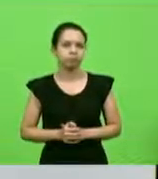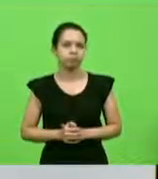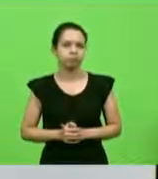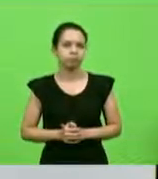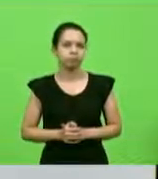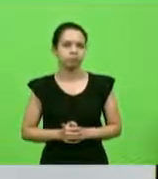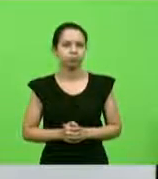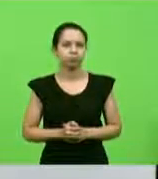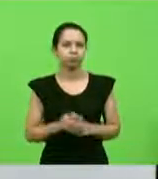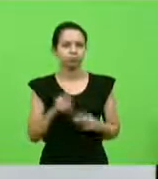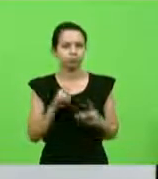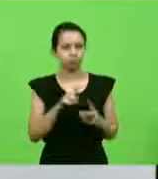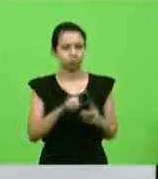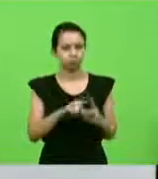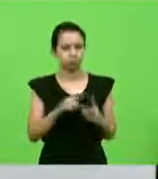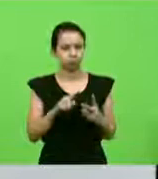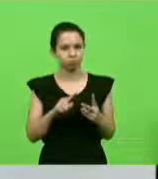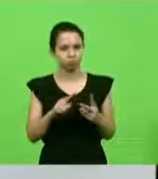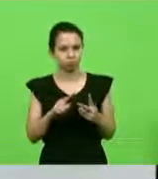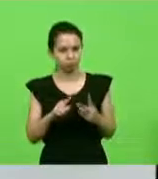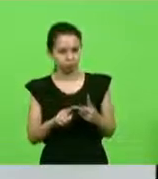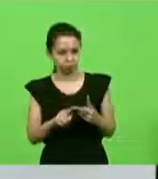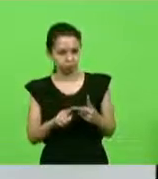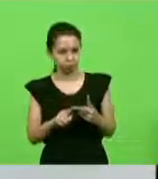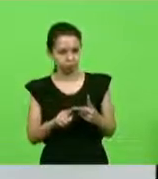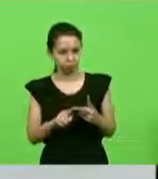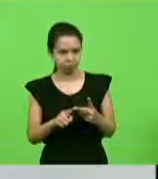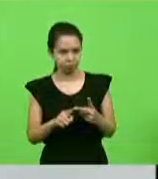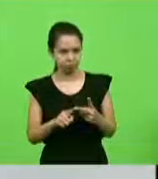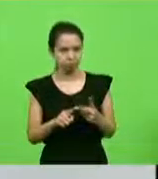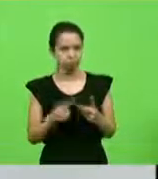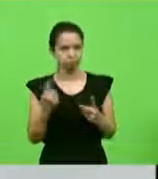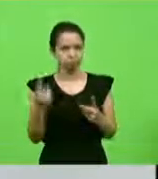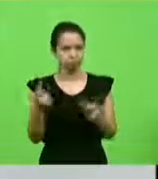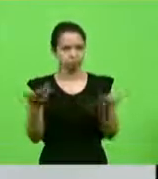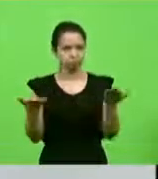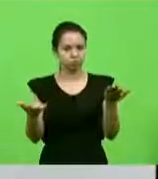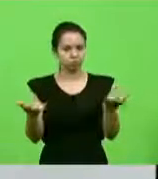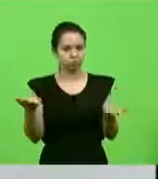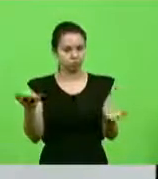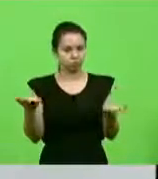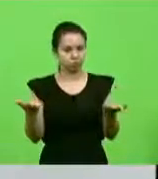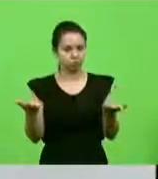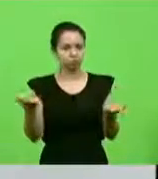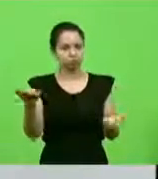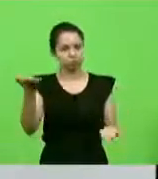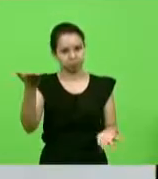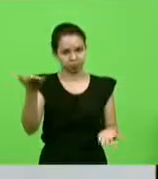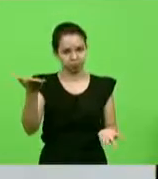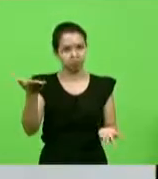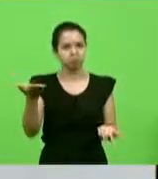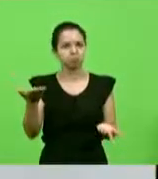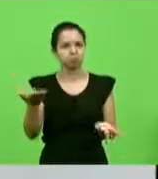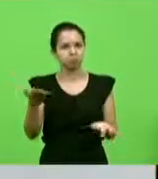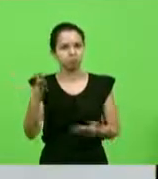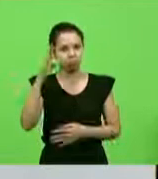Dois pesos e uma medida. O comandante grava com serviço,